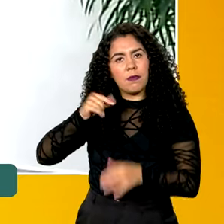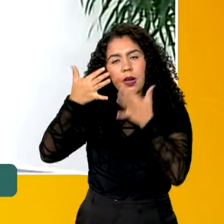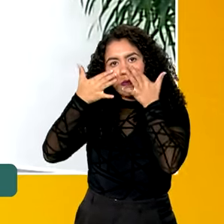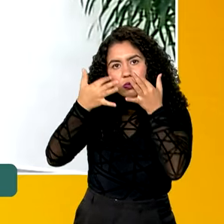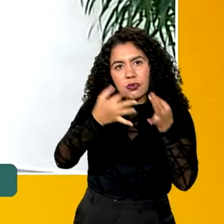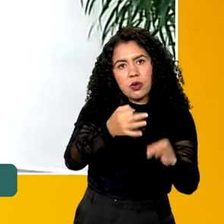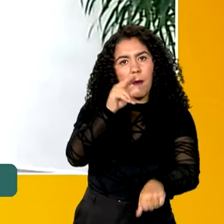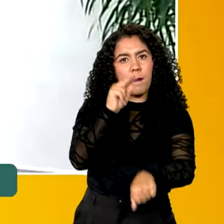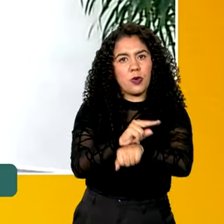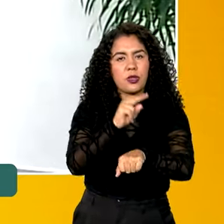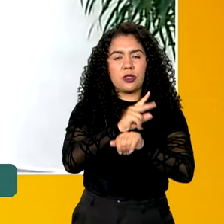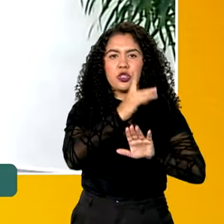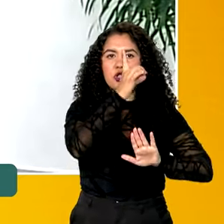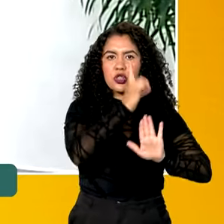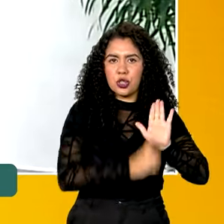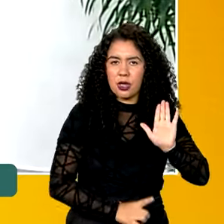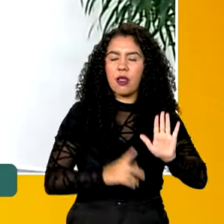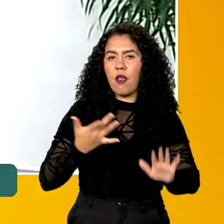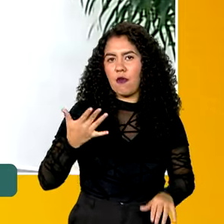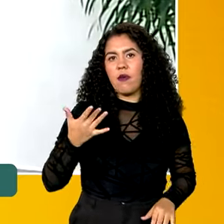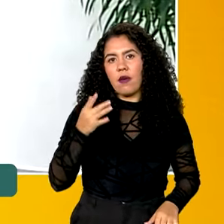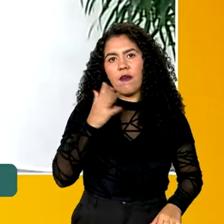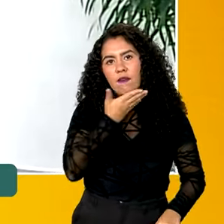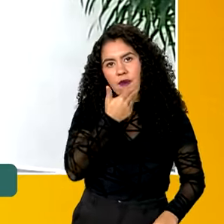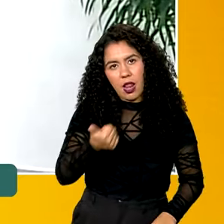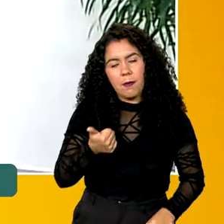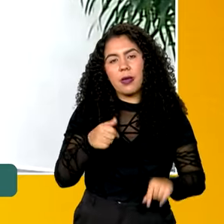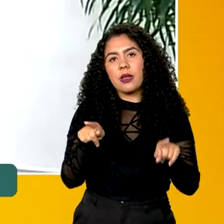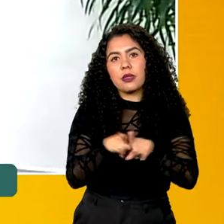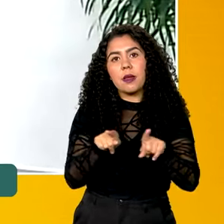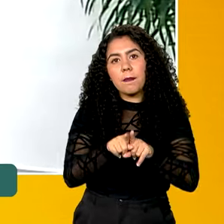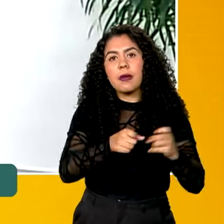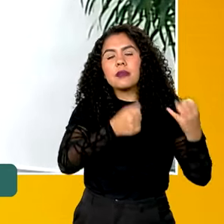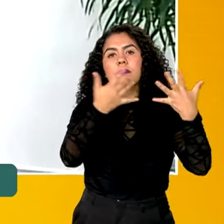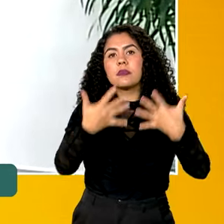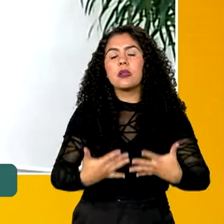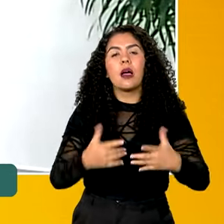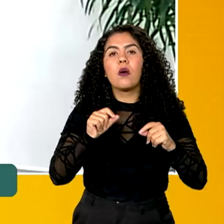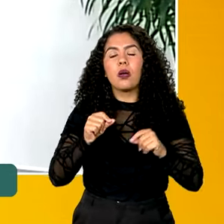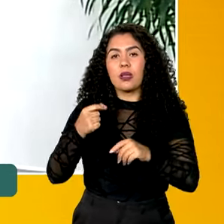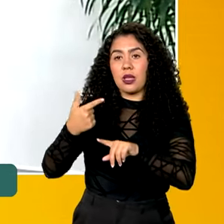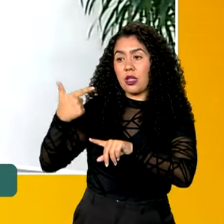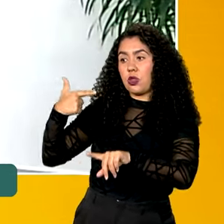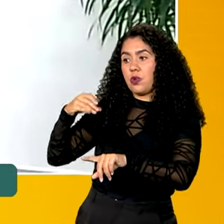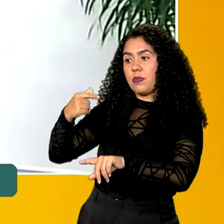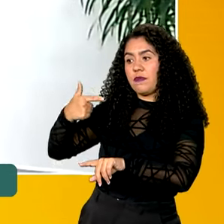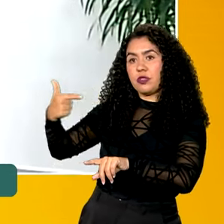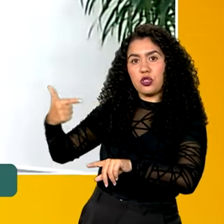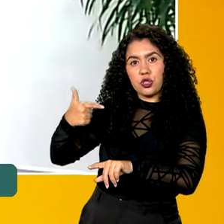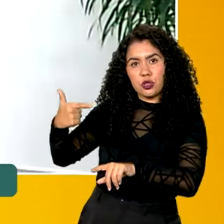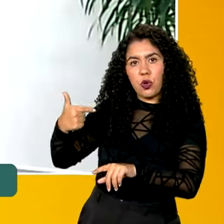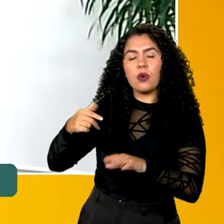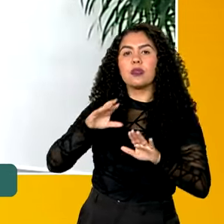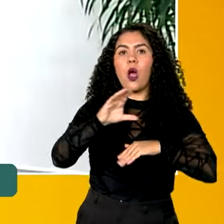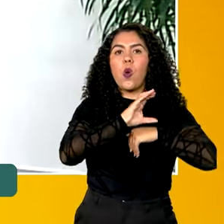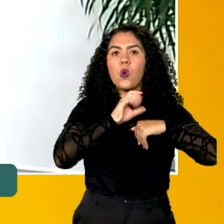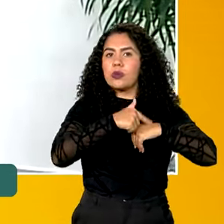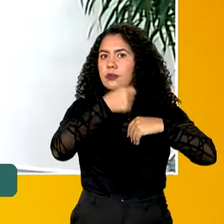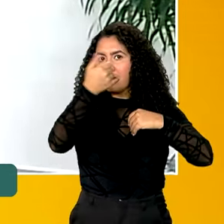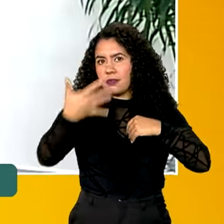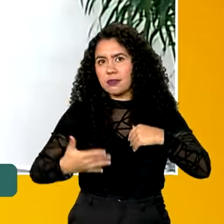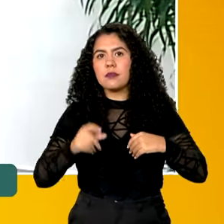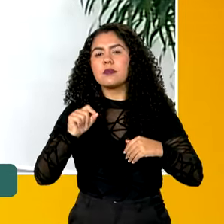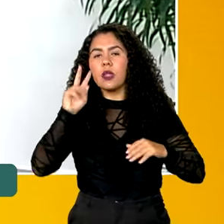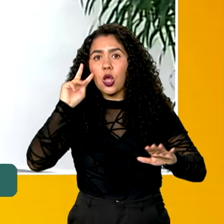desses direitos. Eu acho que vale a pena mencionar também, Natália, que, desde 2022, a nossa Constituição reconhece expressamente